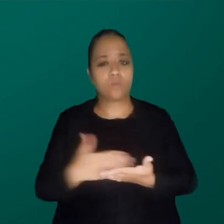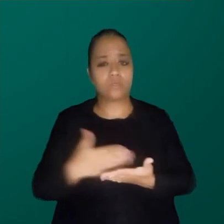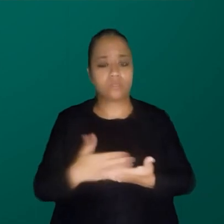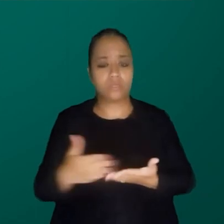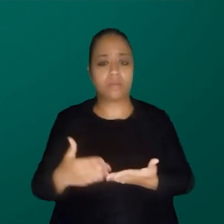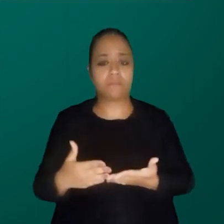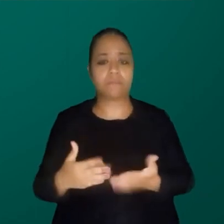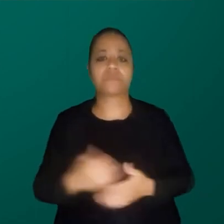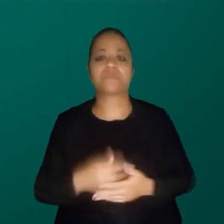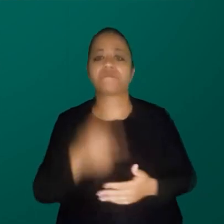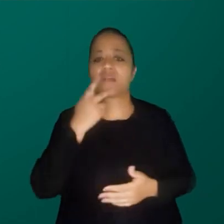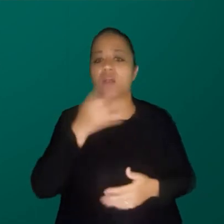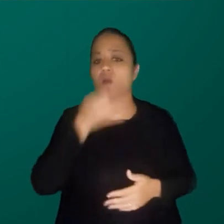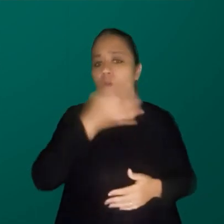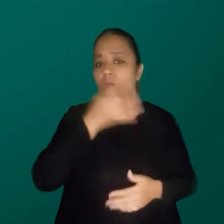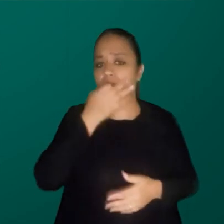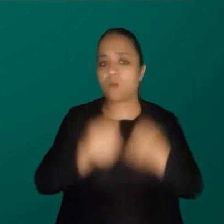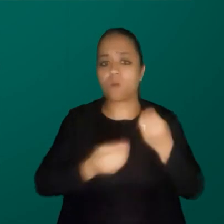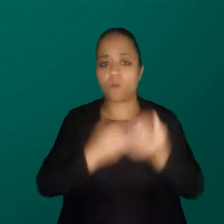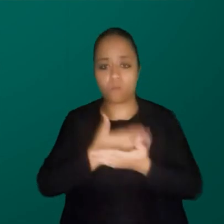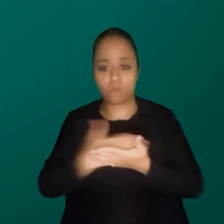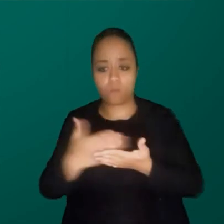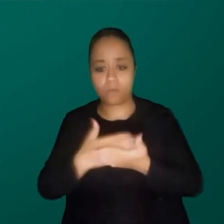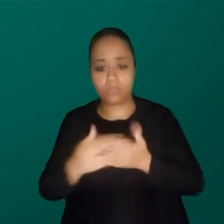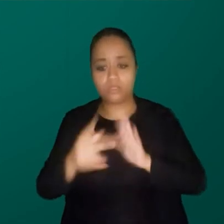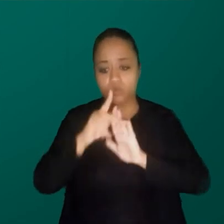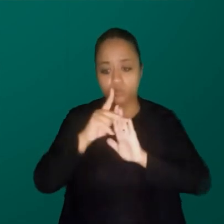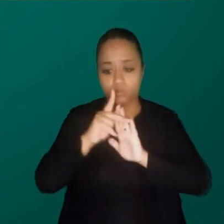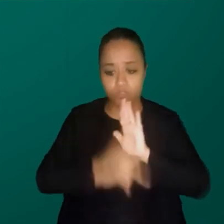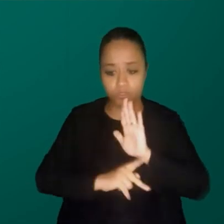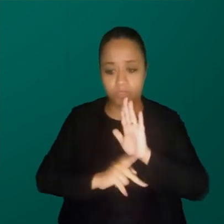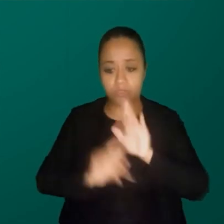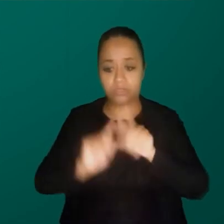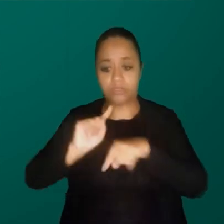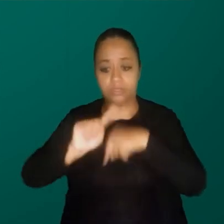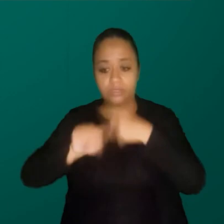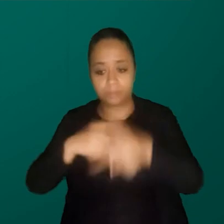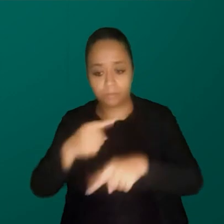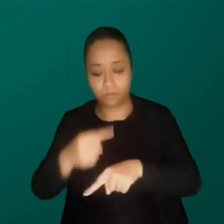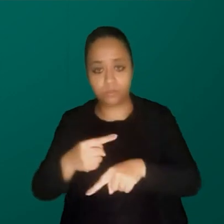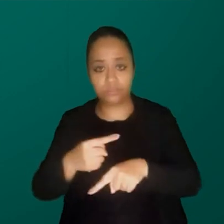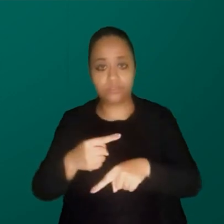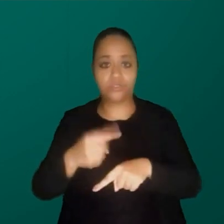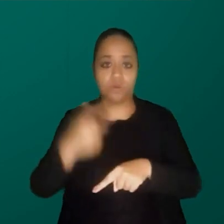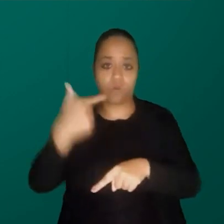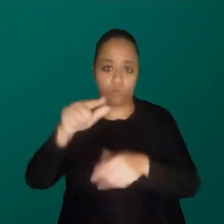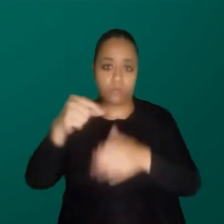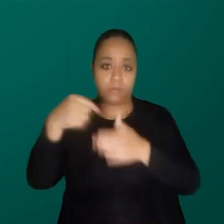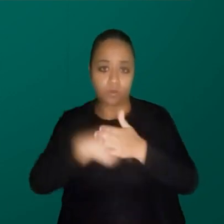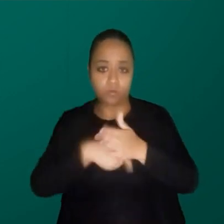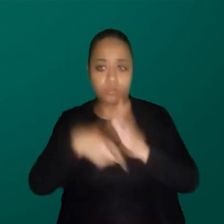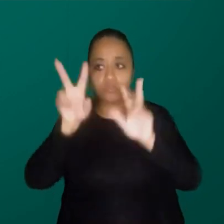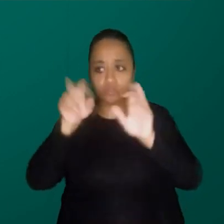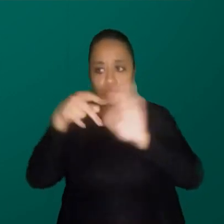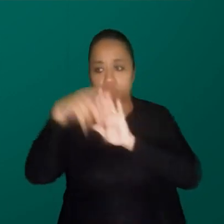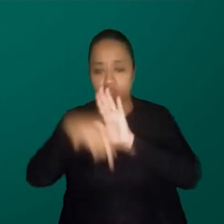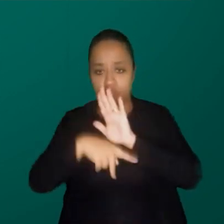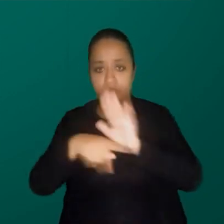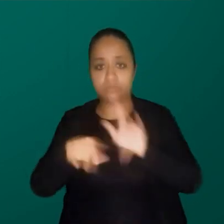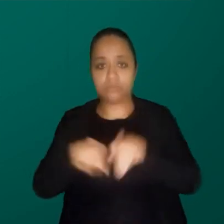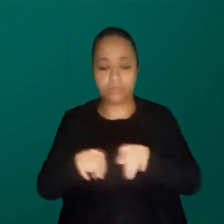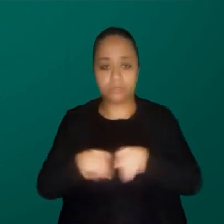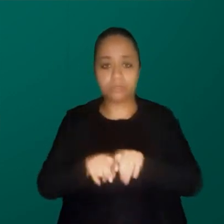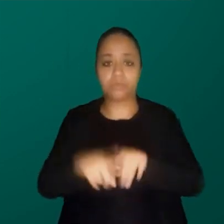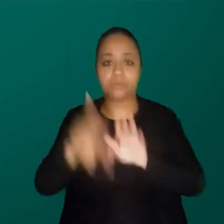penúltima. Contar um pouquinho como é que foi o início do projeto para depois chegar em outra pergunta que foi sobre o projeto da Mônica.